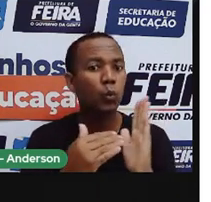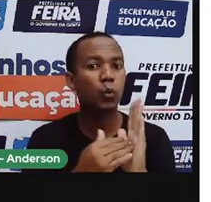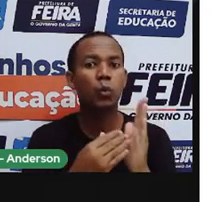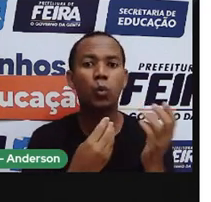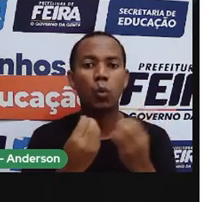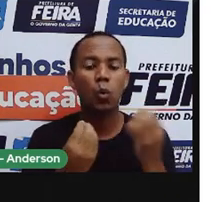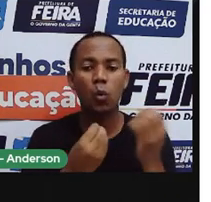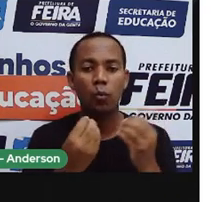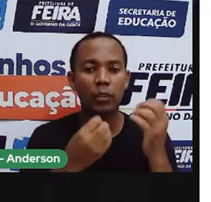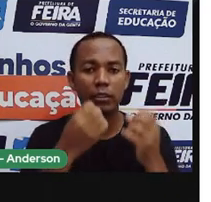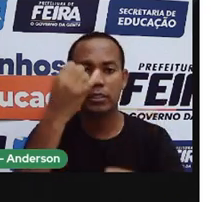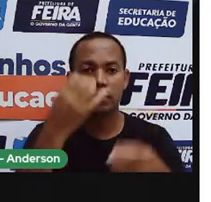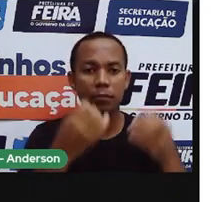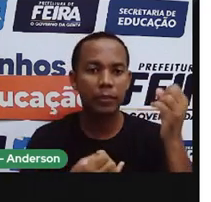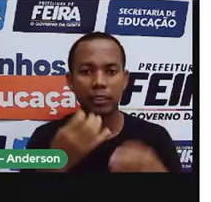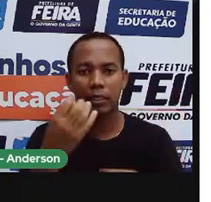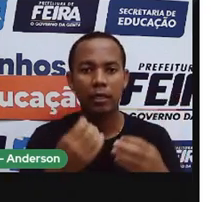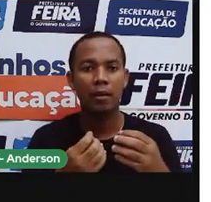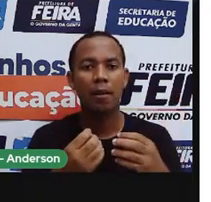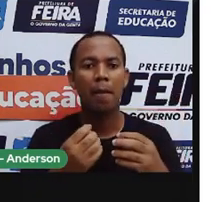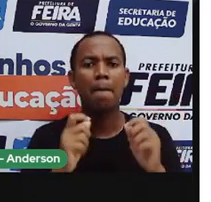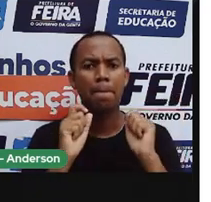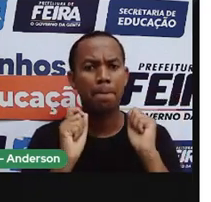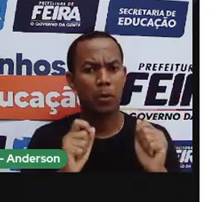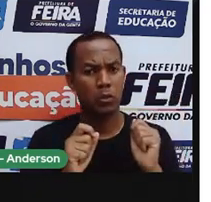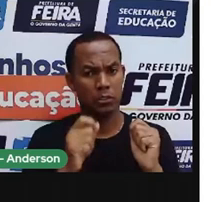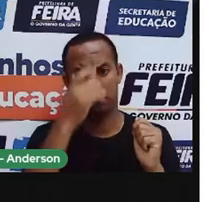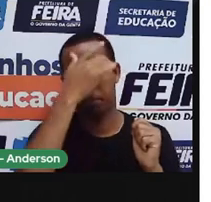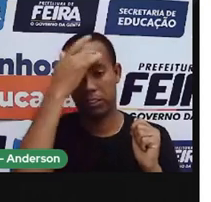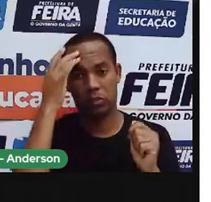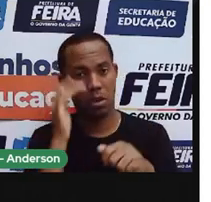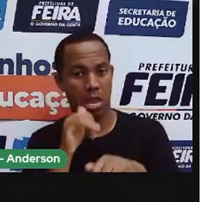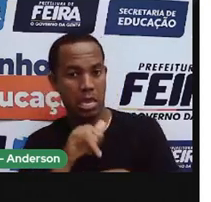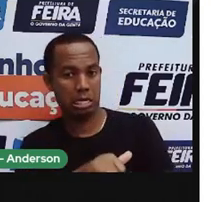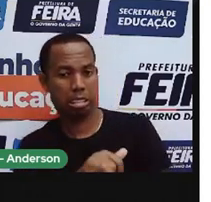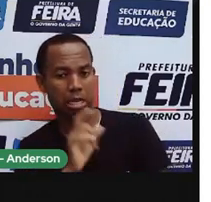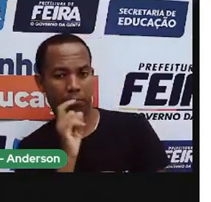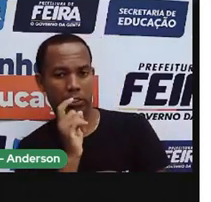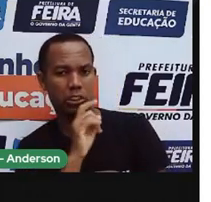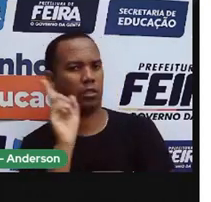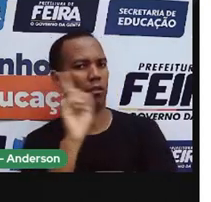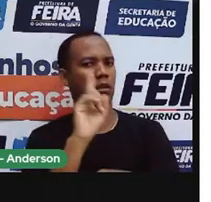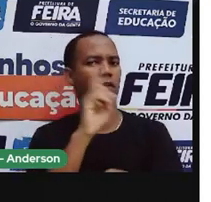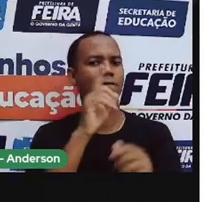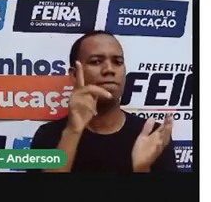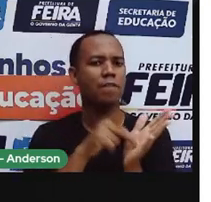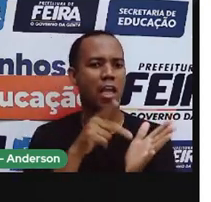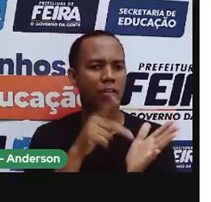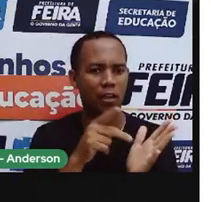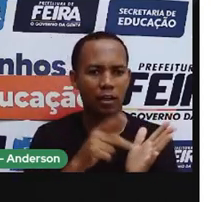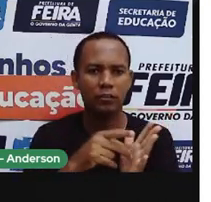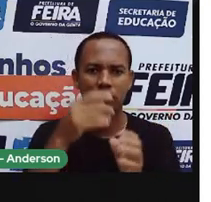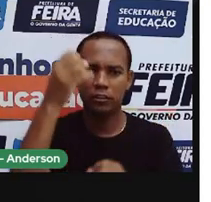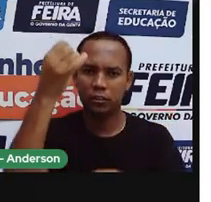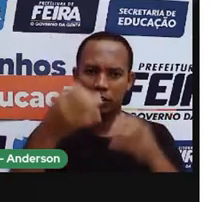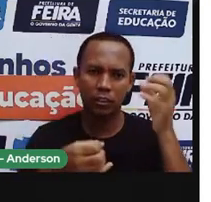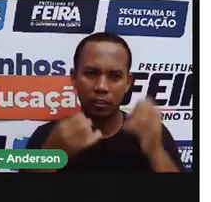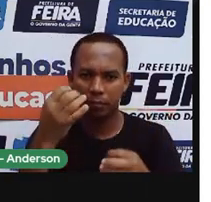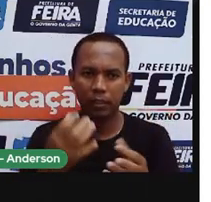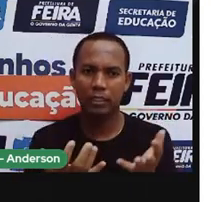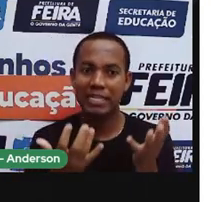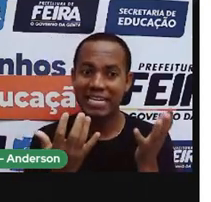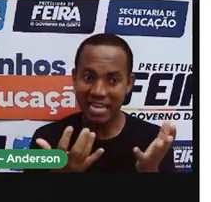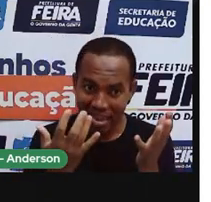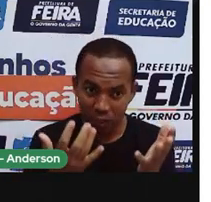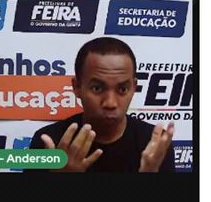pode ser que alguém queira me passar a perna, queira mentir para mim, então eu preciso de detalhes. Eu quero a resenha, mas eu quero com